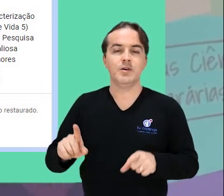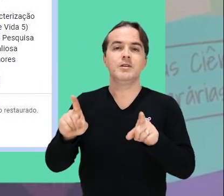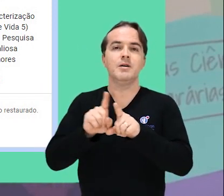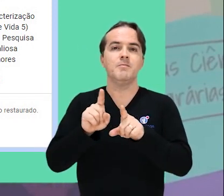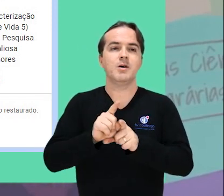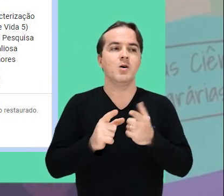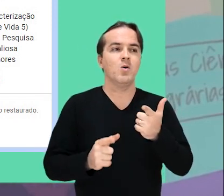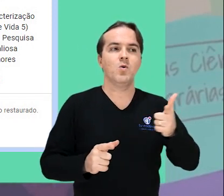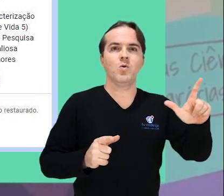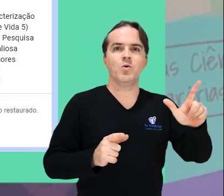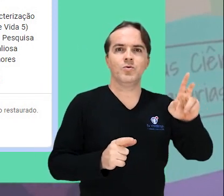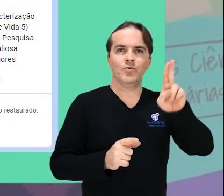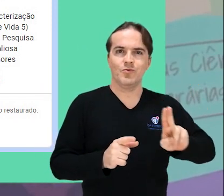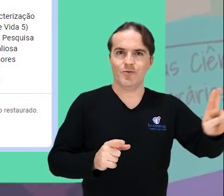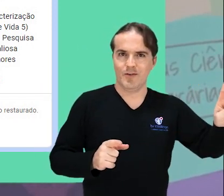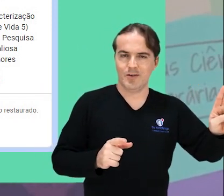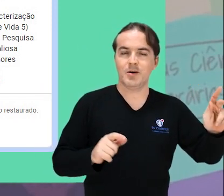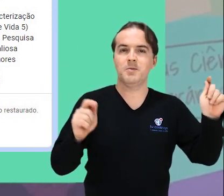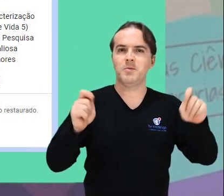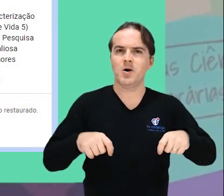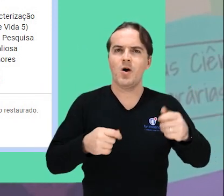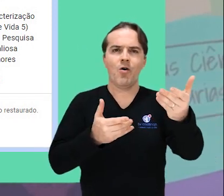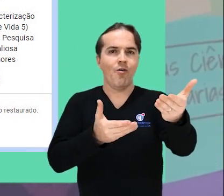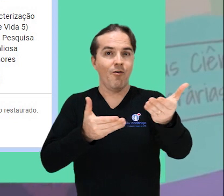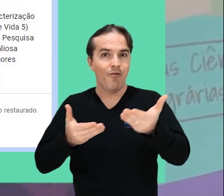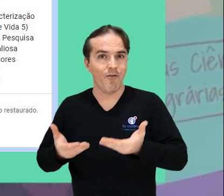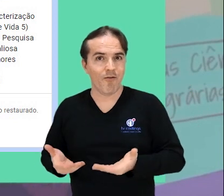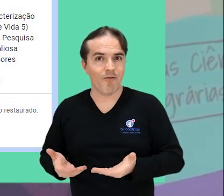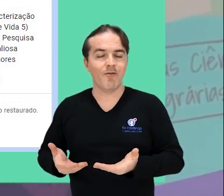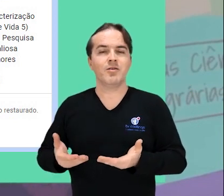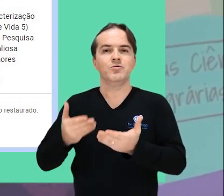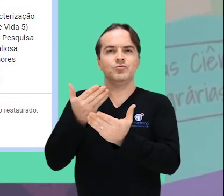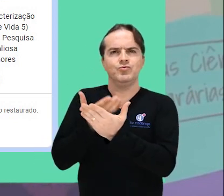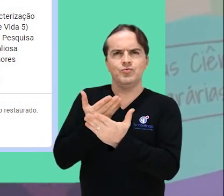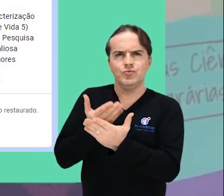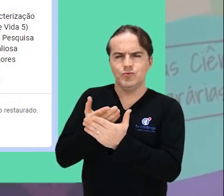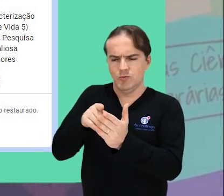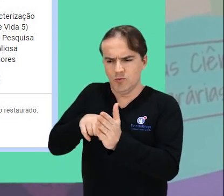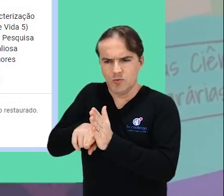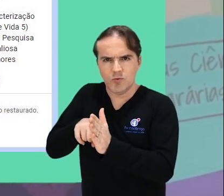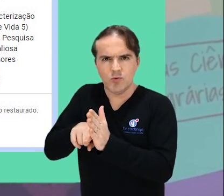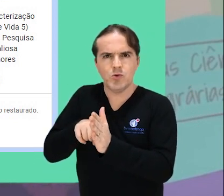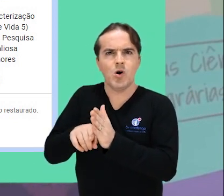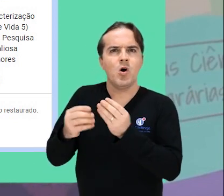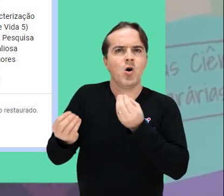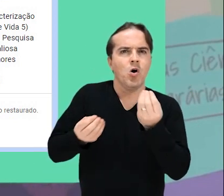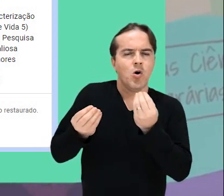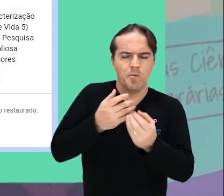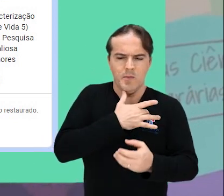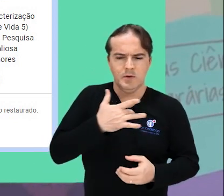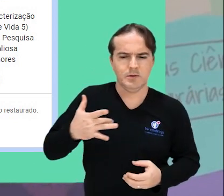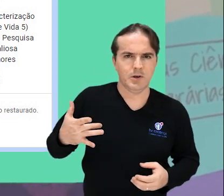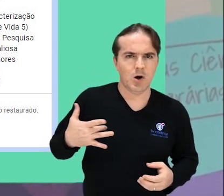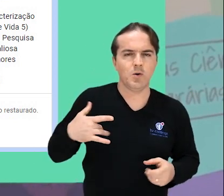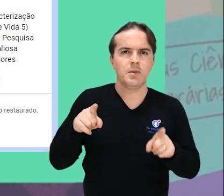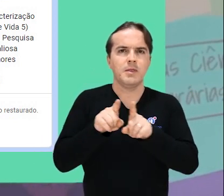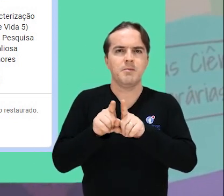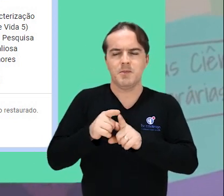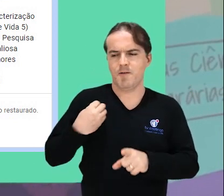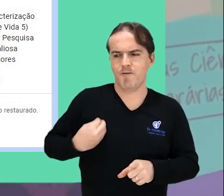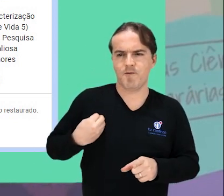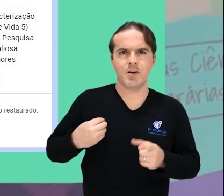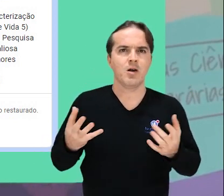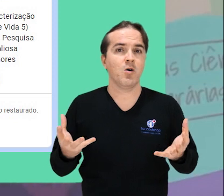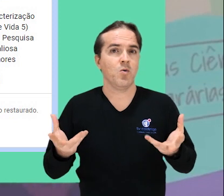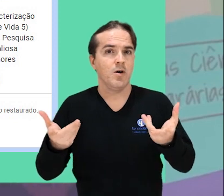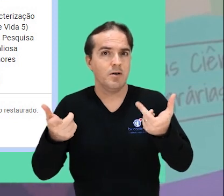universidades são convidados a participar de um estudo sobre condições de saúde e qualidade de vida.